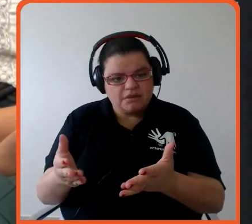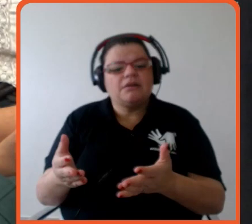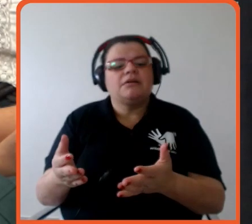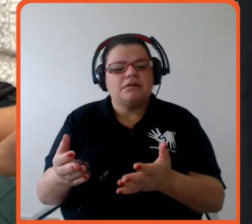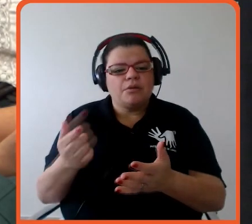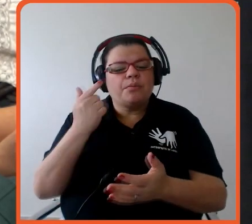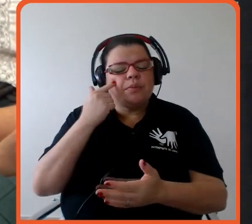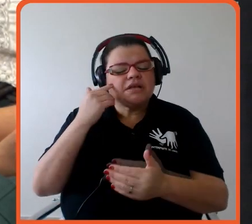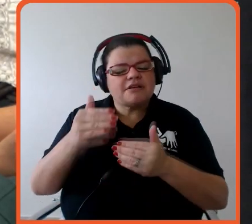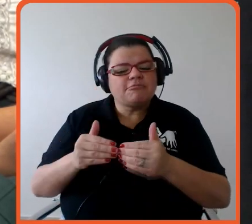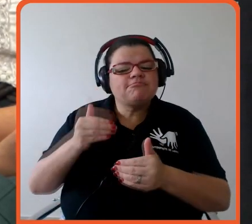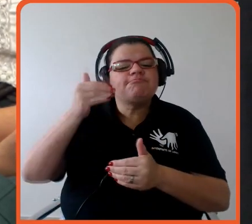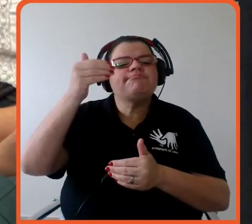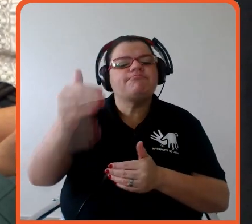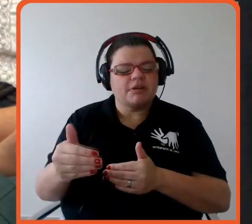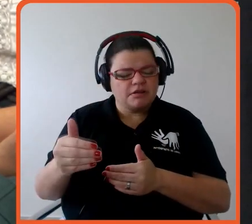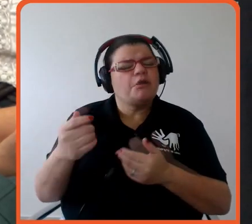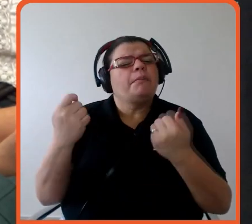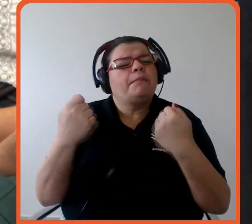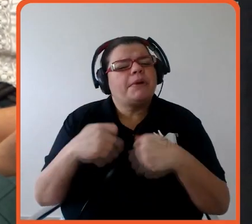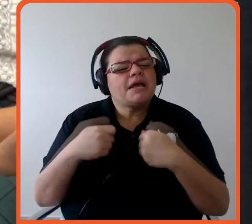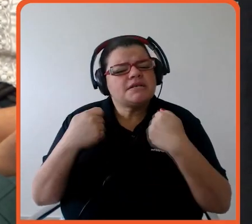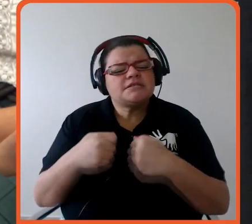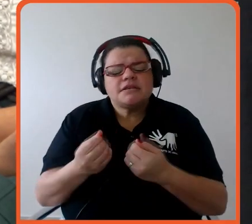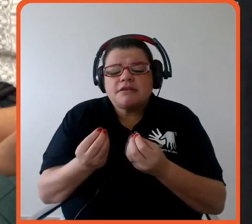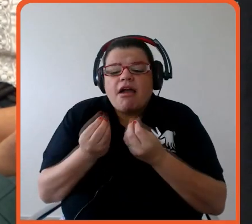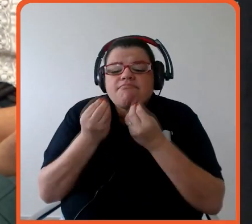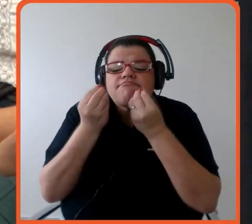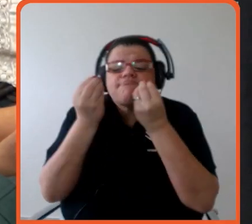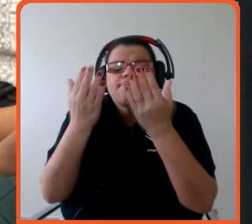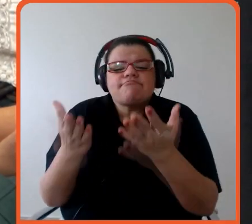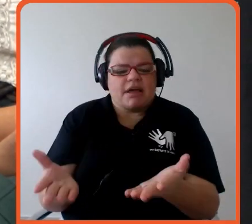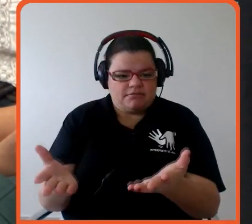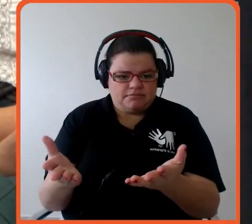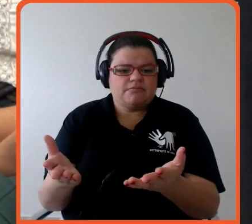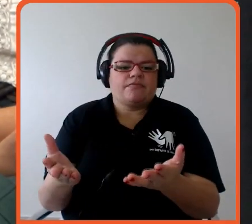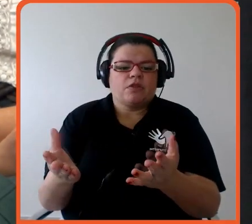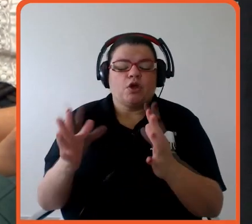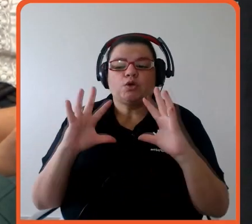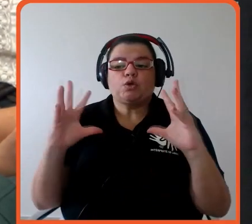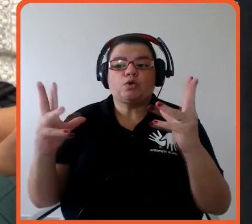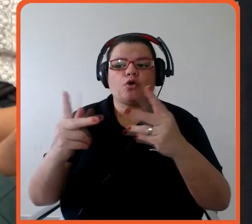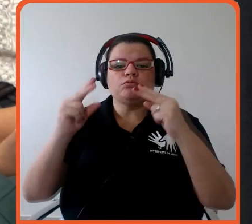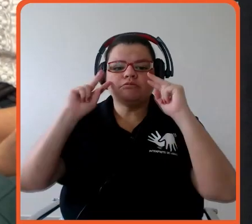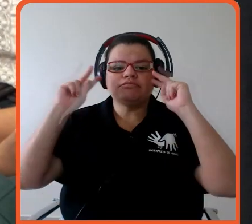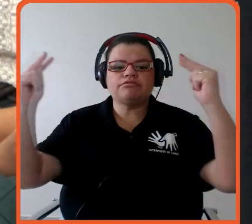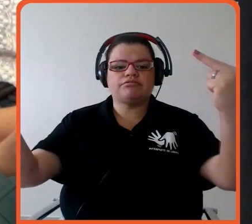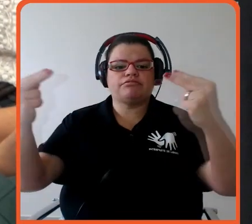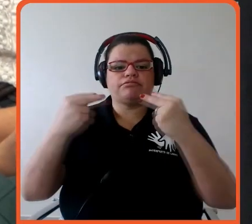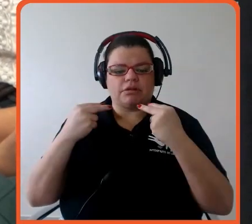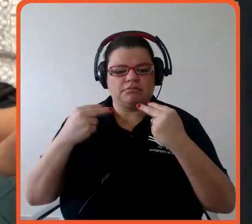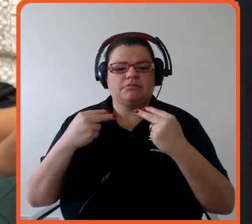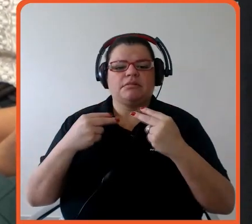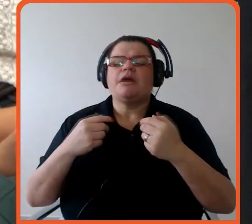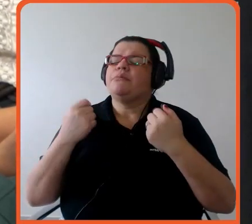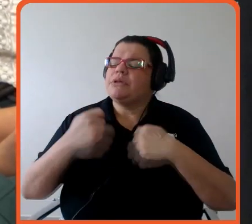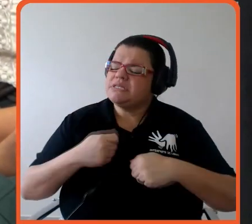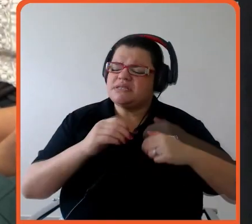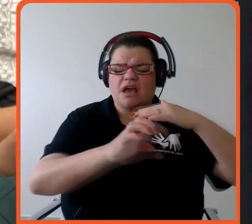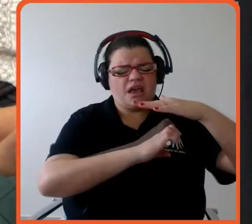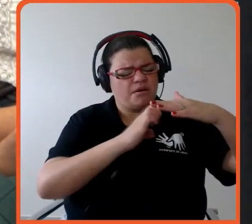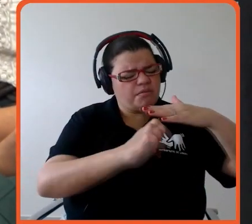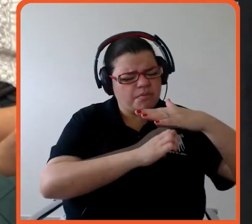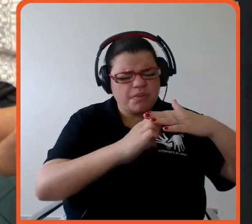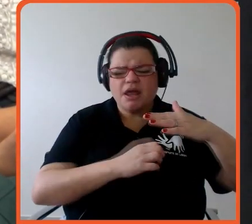então a gente precisa entregar está todo mundo atento entregar todo mundo entregar as empresas entregar os governos